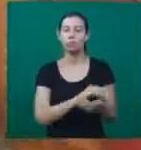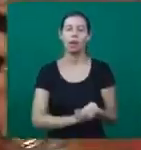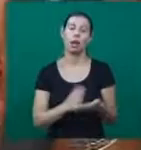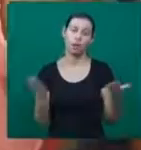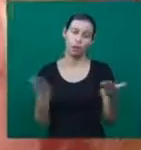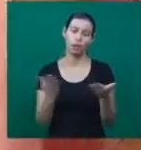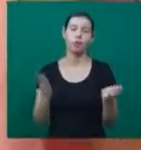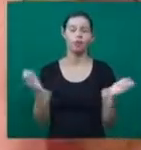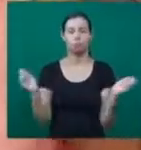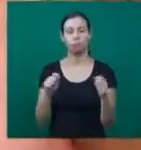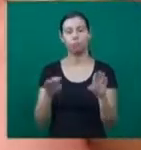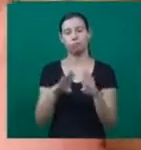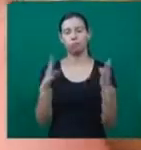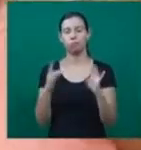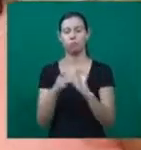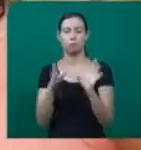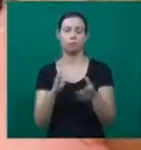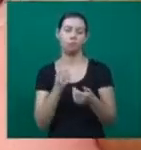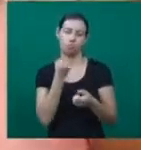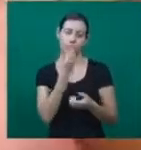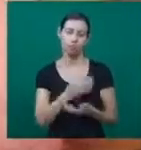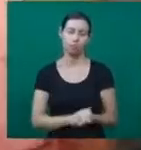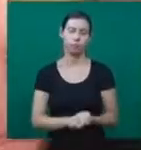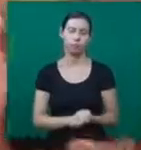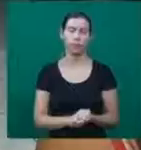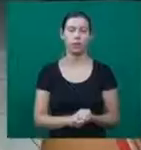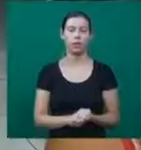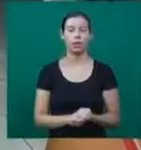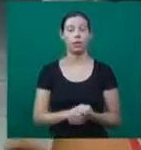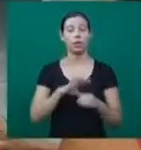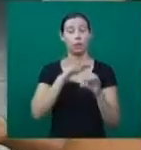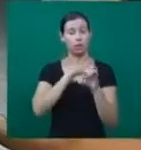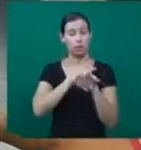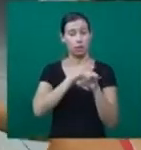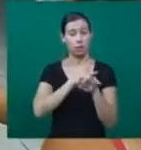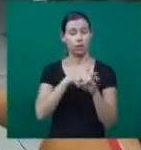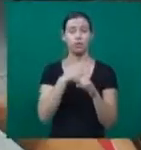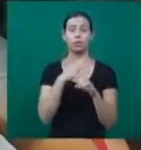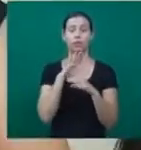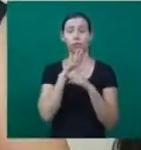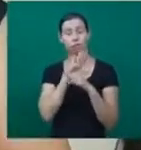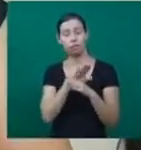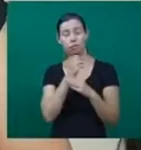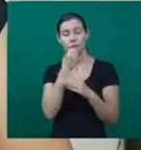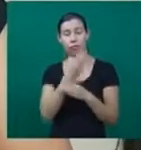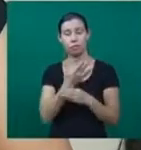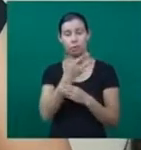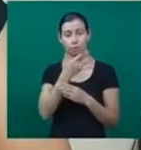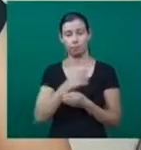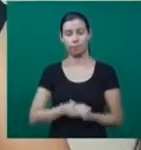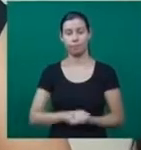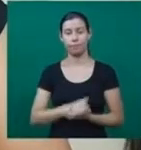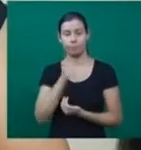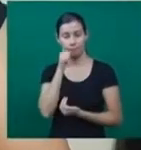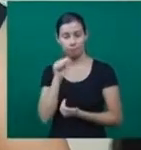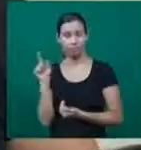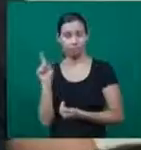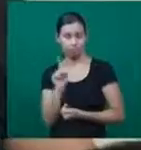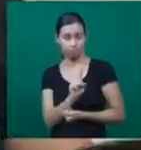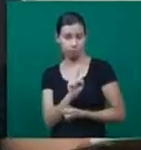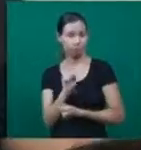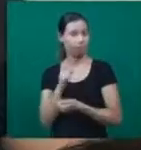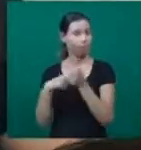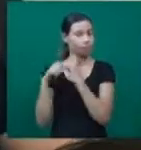A segurança e os benefícios para ela é um dos atrativos. E o resultado é visível. Essa cliente afirma que está satisfeita.